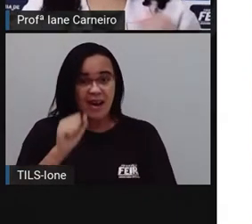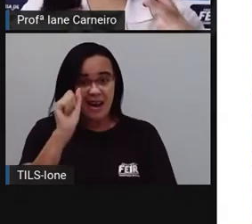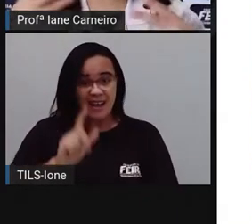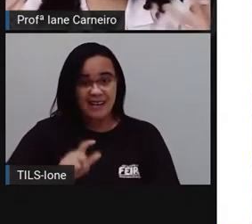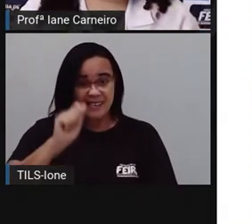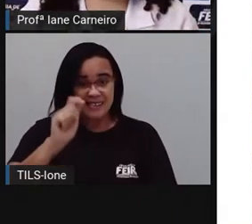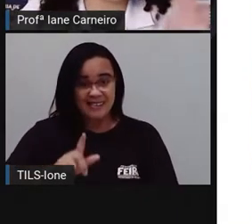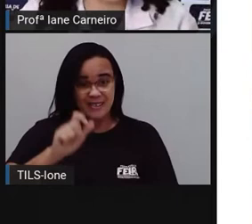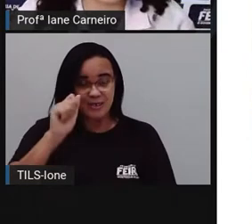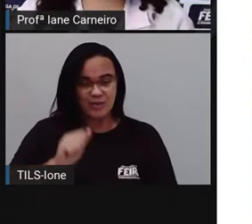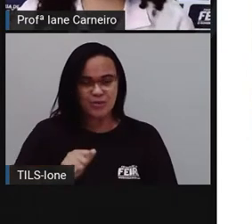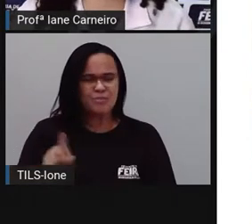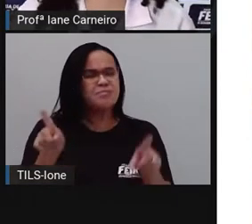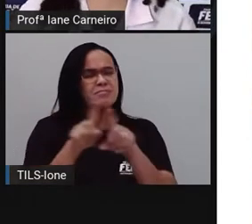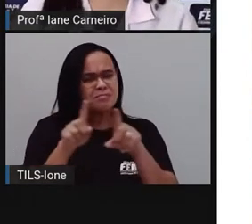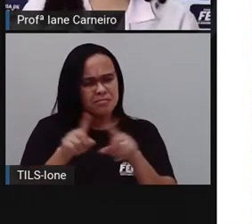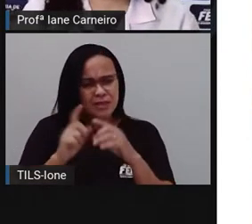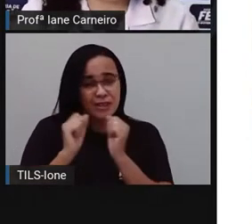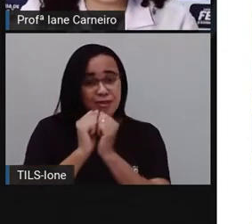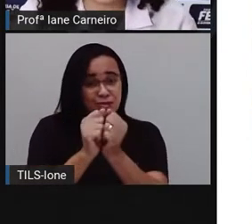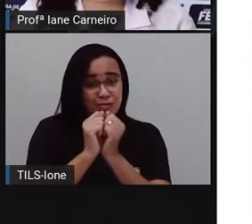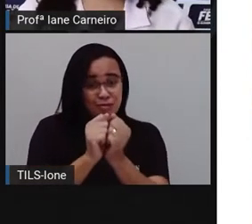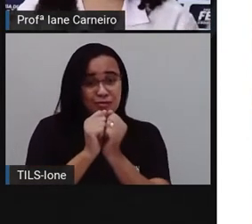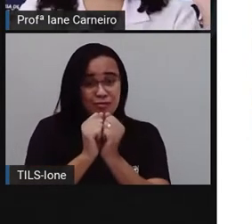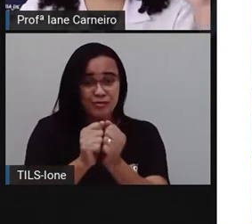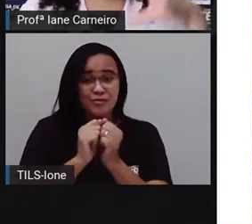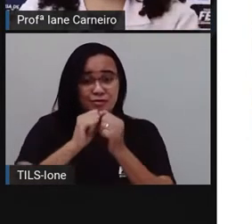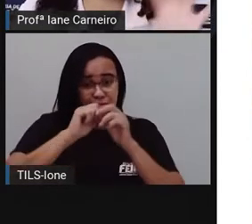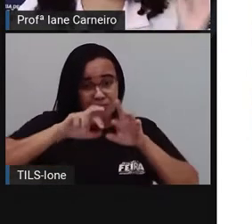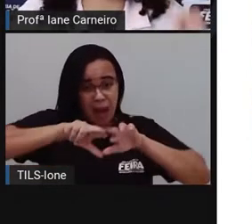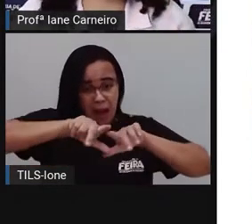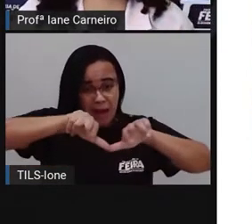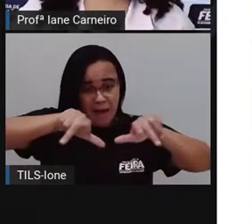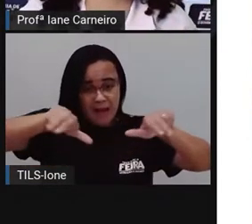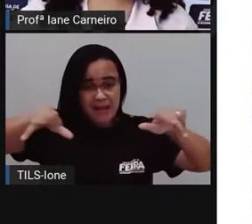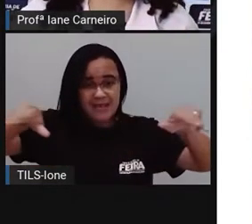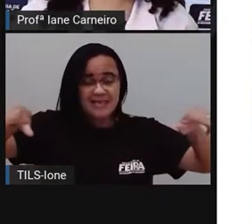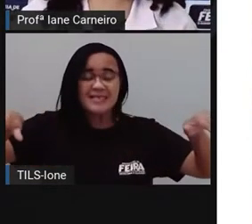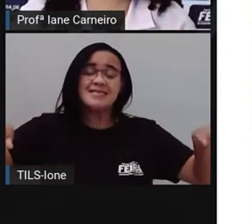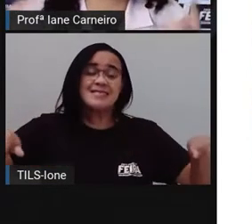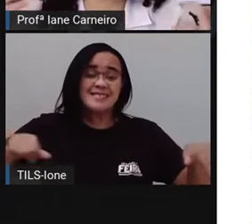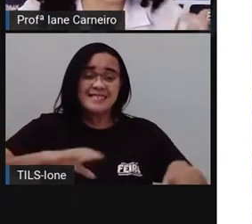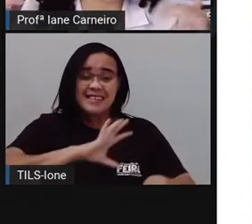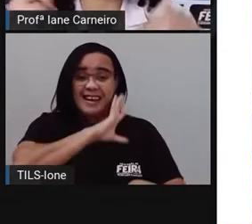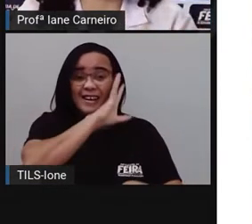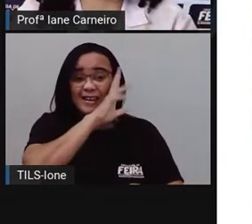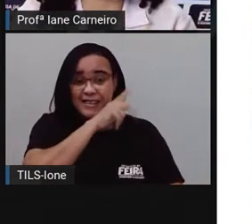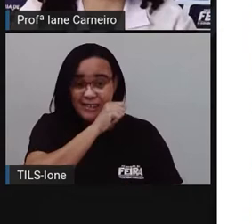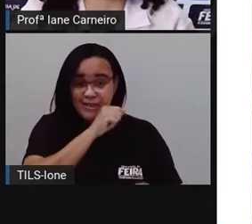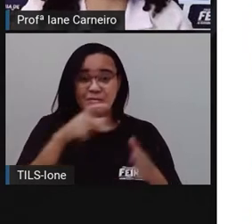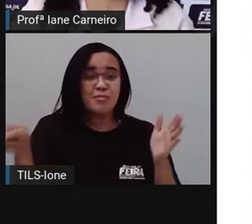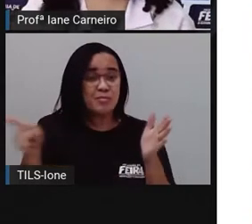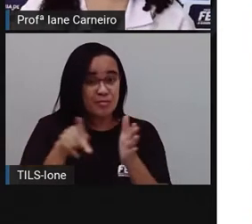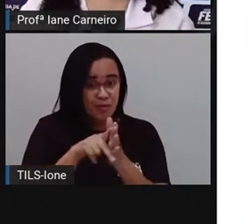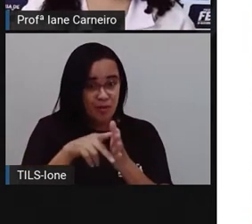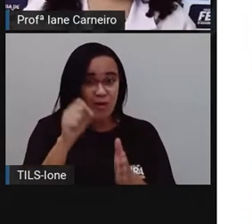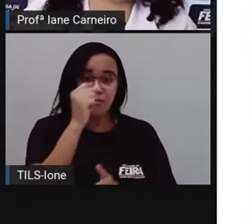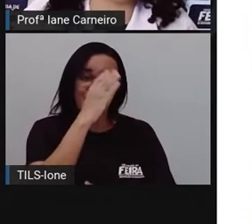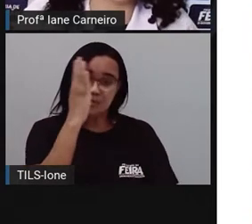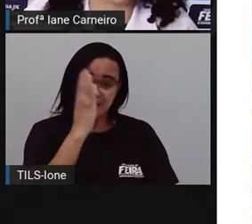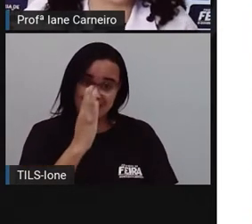E aí mostra diversos animais como esses aqui. Animais típicos do Brasil. Então, se você puder, assiste aí o filme